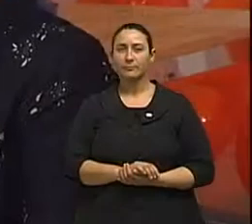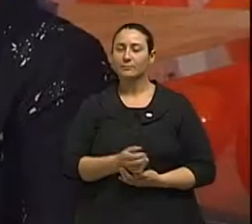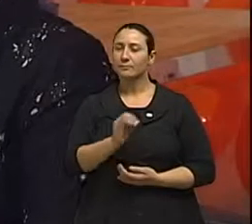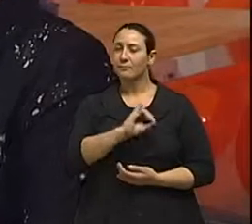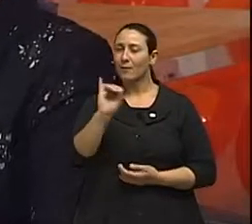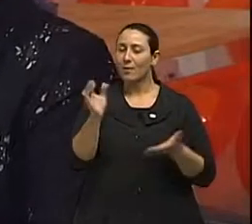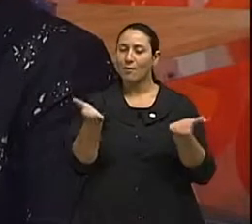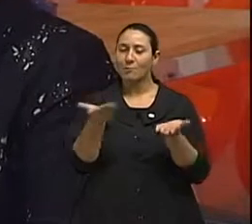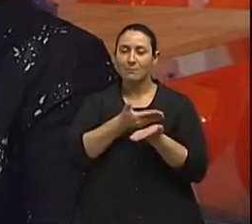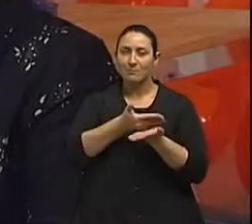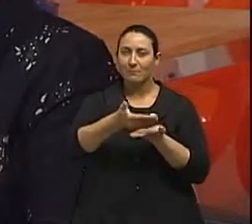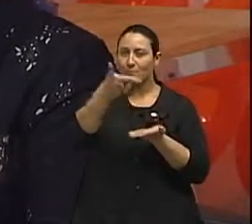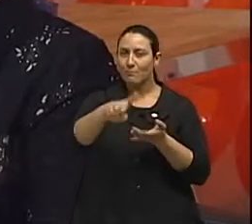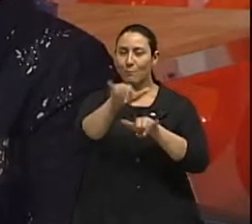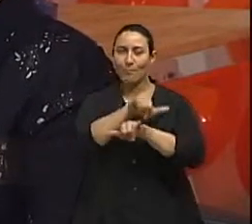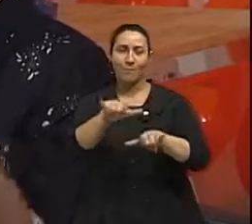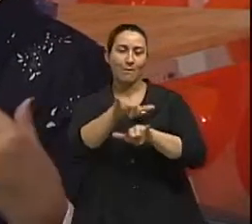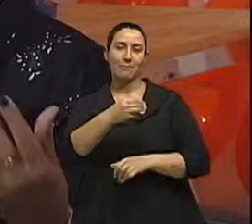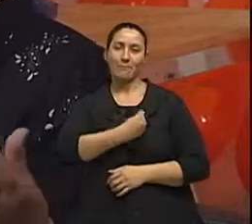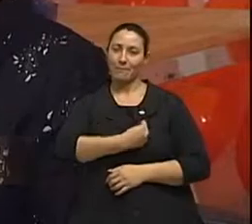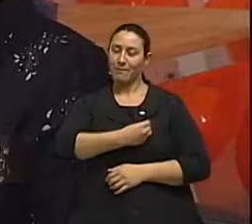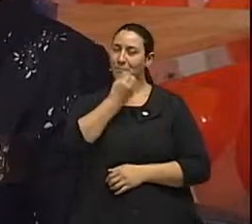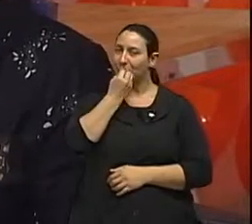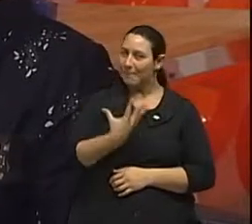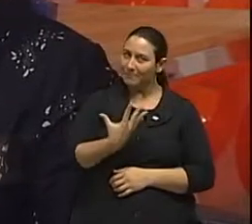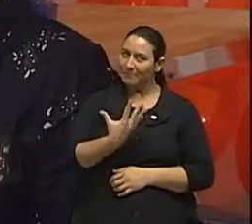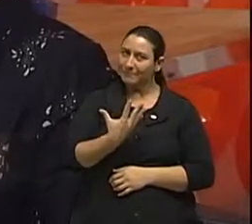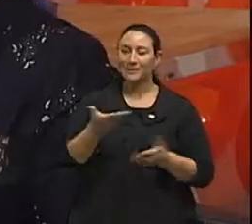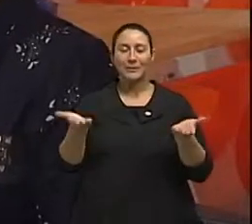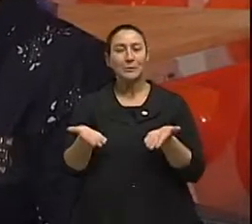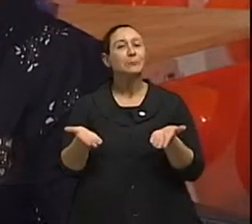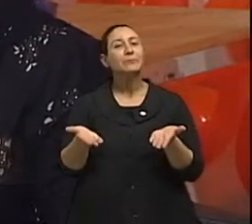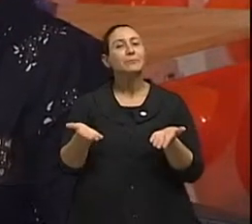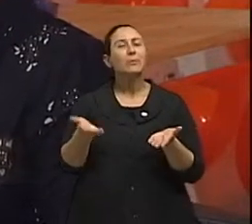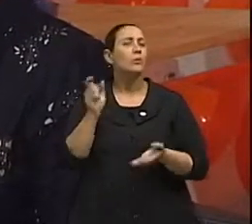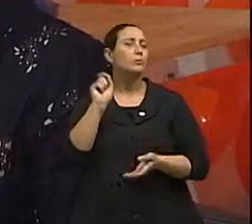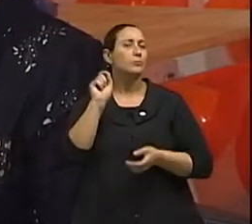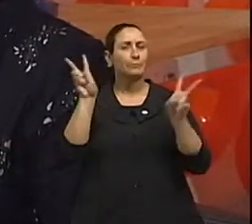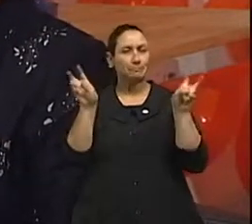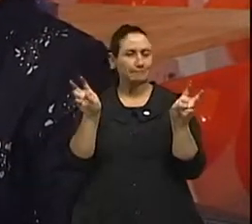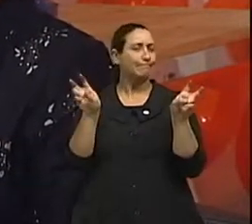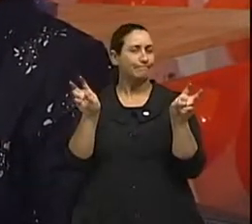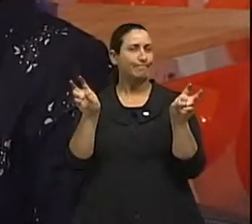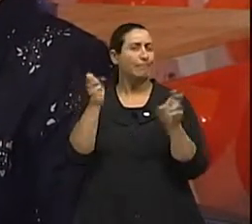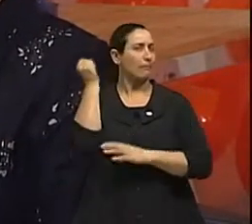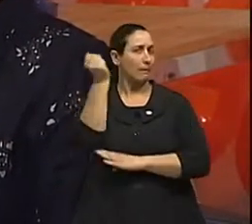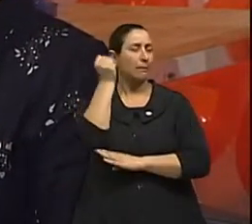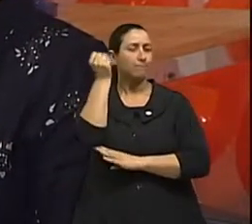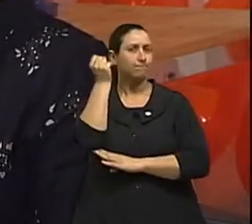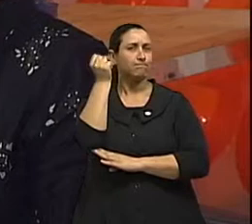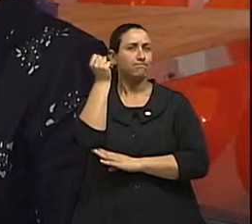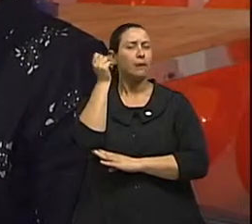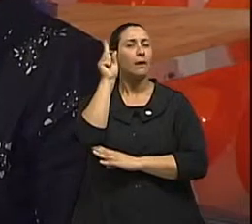Olá, estamos iniciando mais um nosso Viva Bem aqui, né? Hoje nós vamos tratar de um assunto muito sério, o